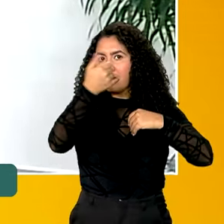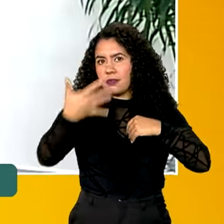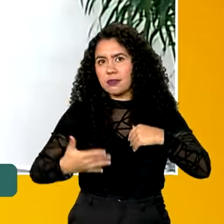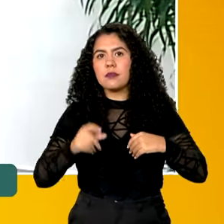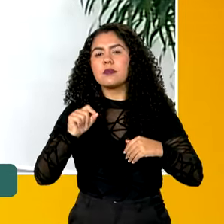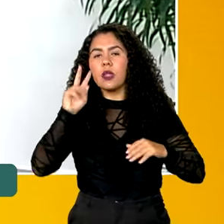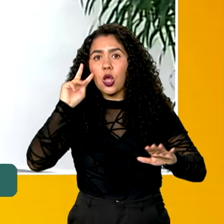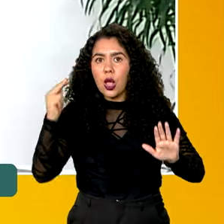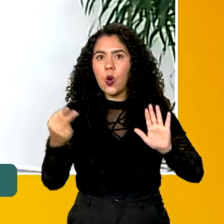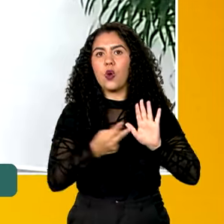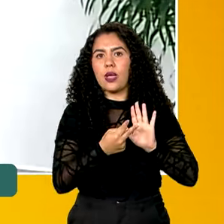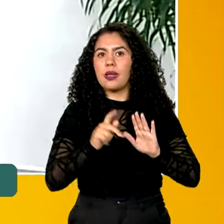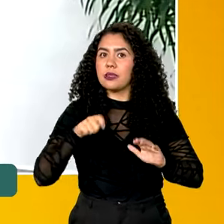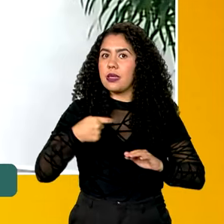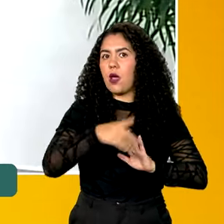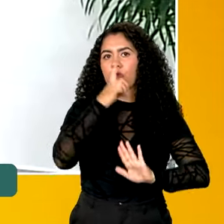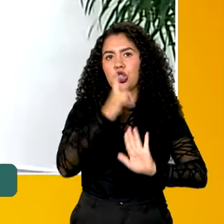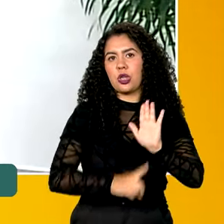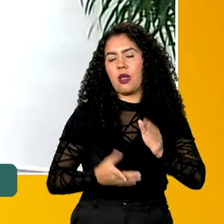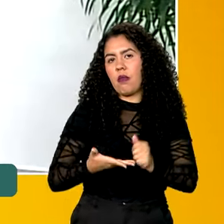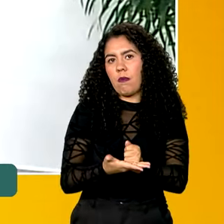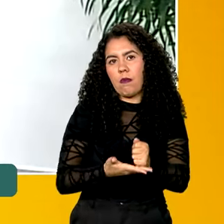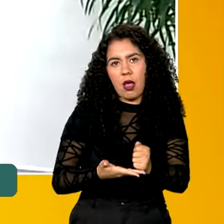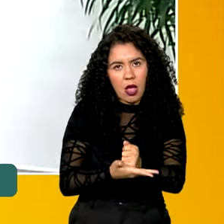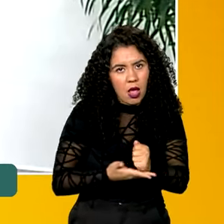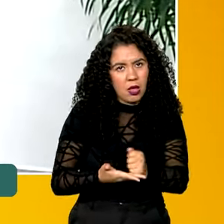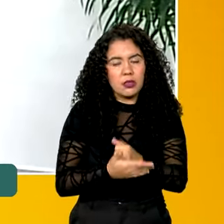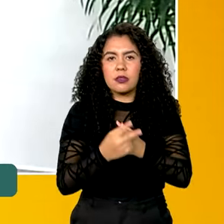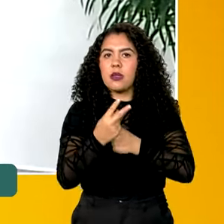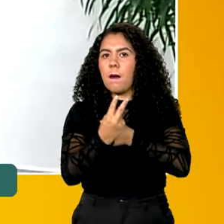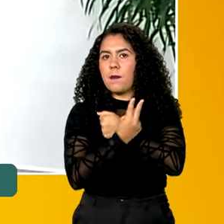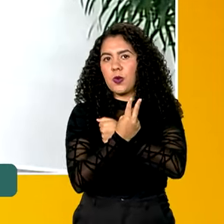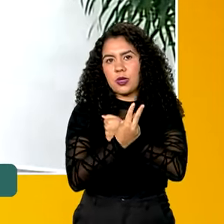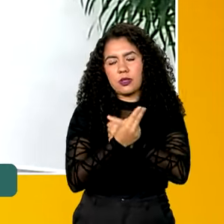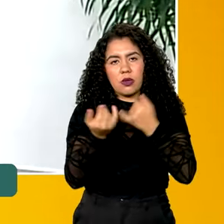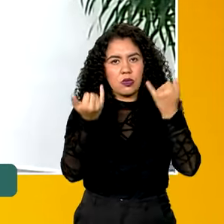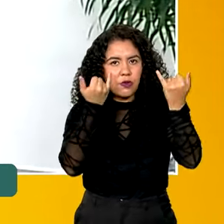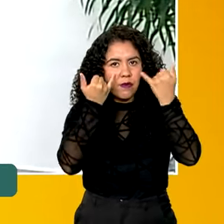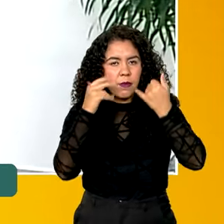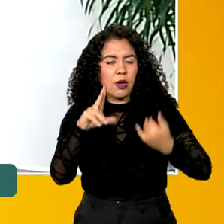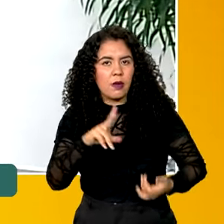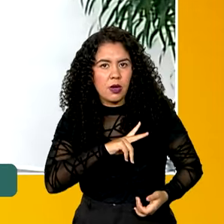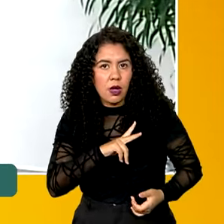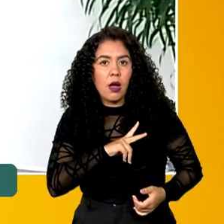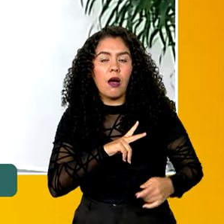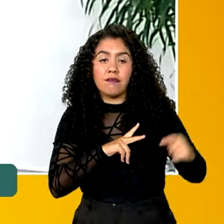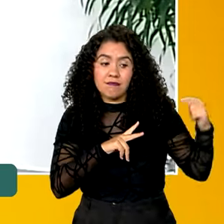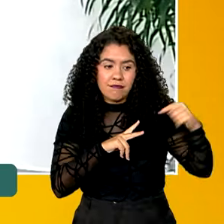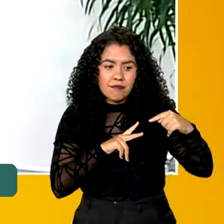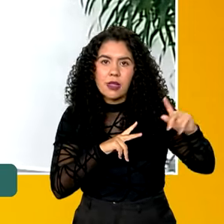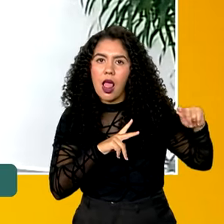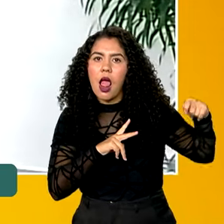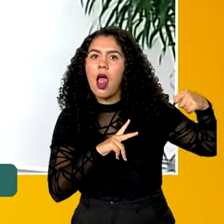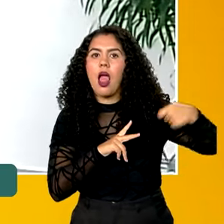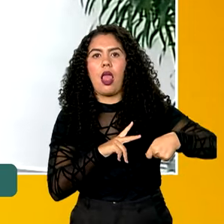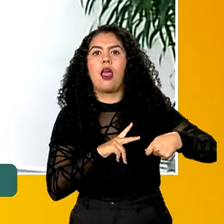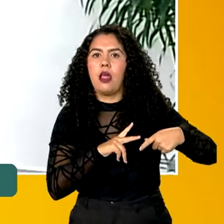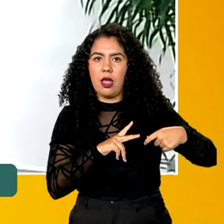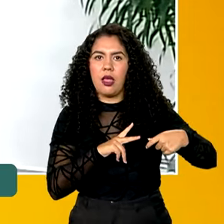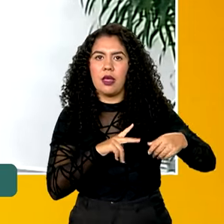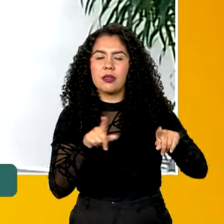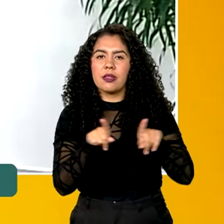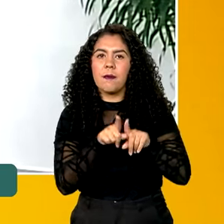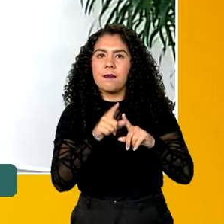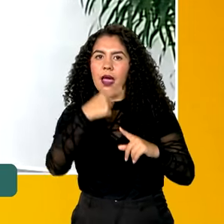a ideia de um direito fundamental à proteção de dados, e isso justamente porque o dado pessoal é uma representação da nossa